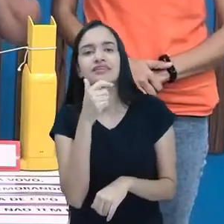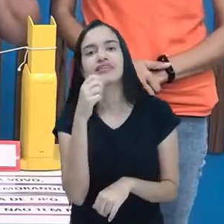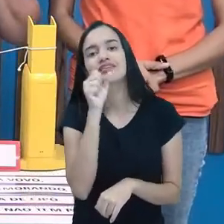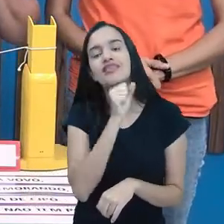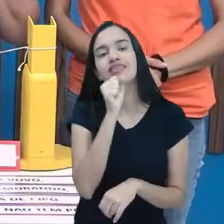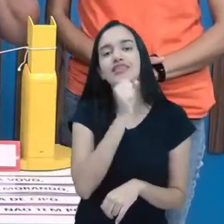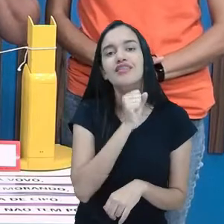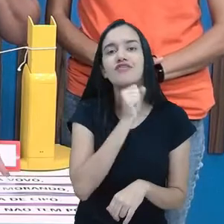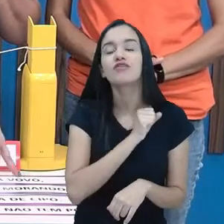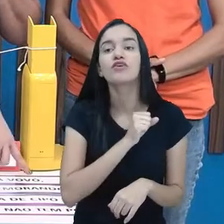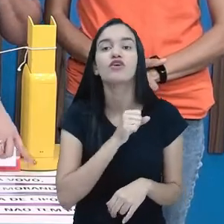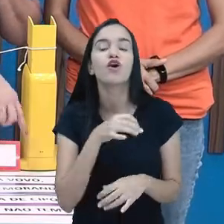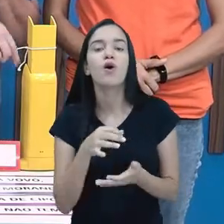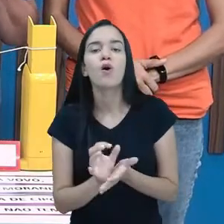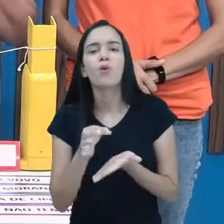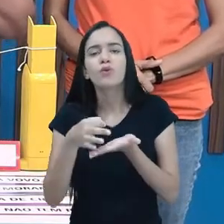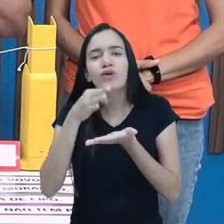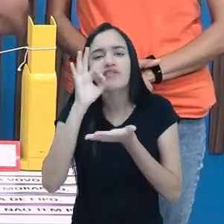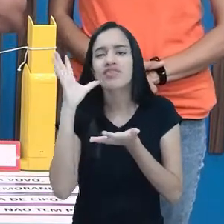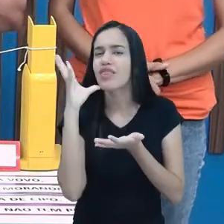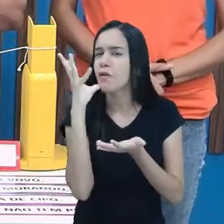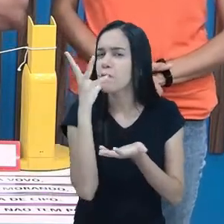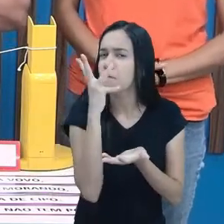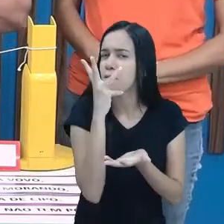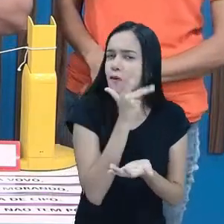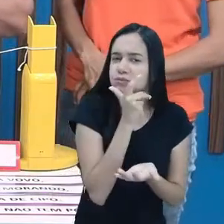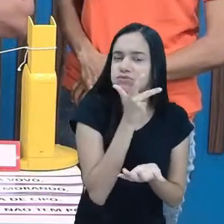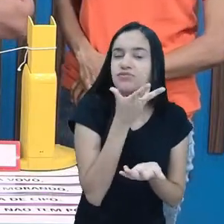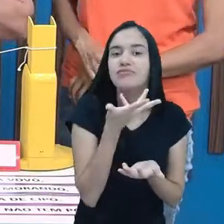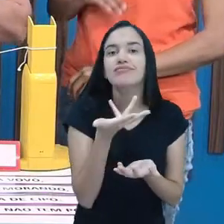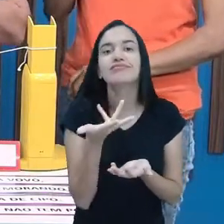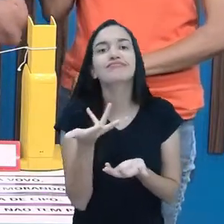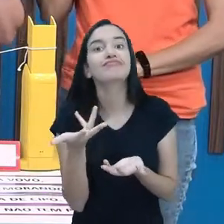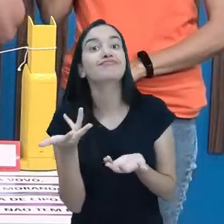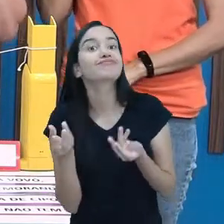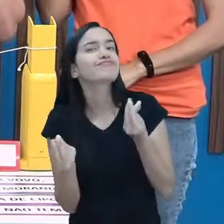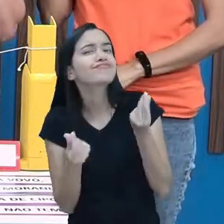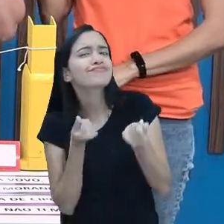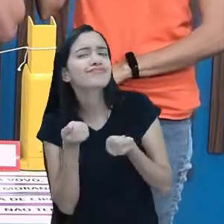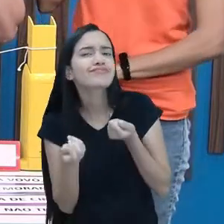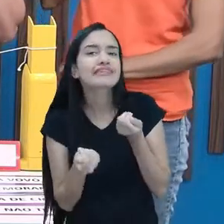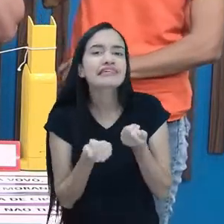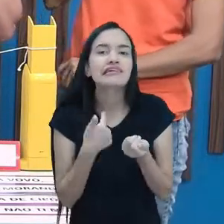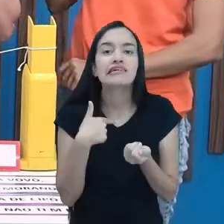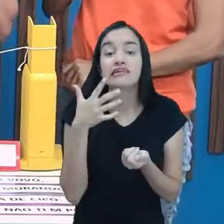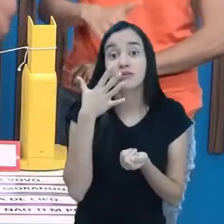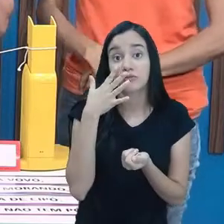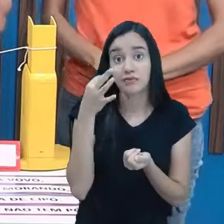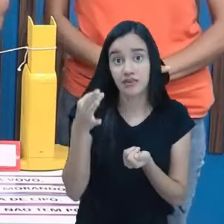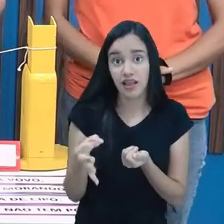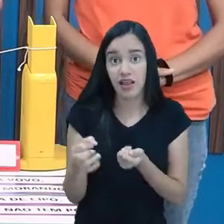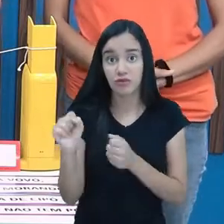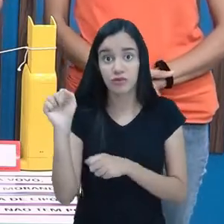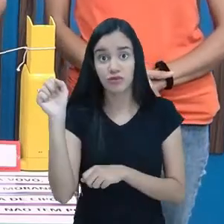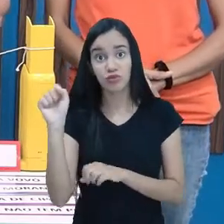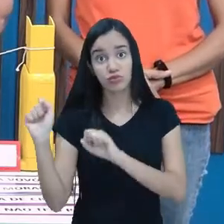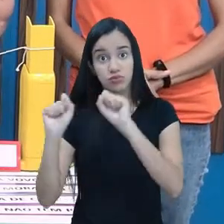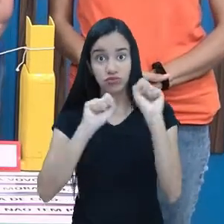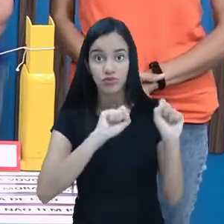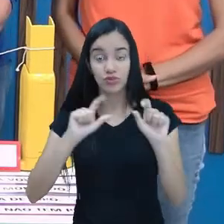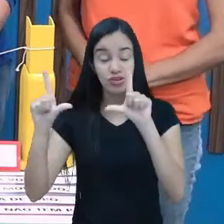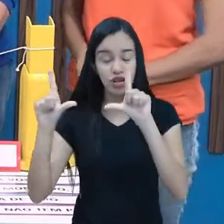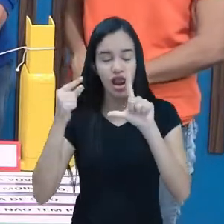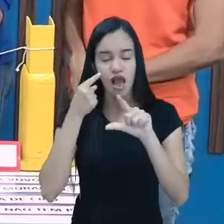café está demorando. É essa agora? Não. Hum. Se eles prestaram bastante atenção no slide, ele vai ver.